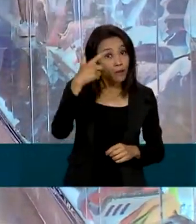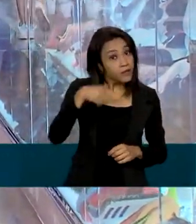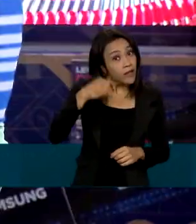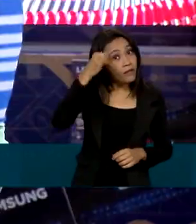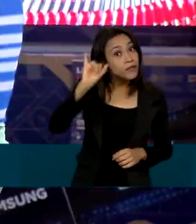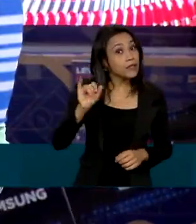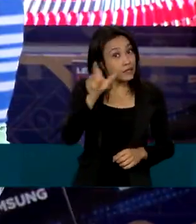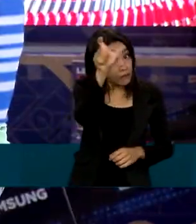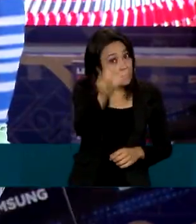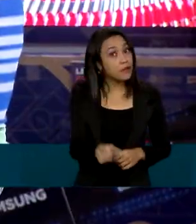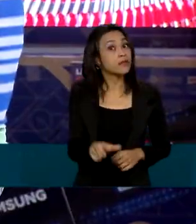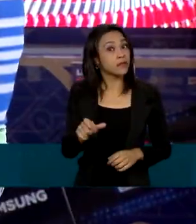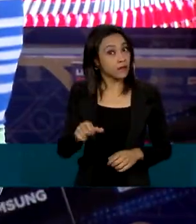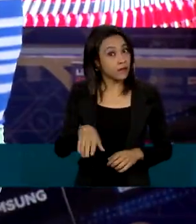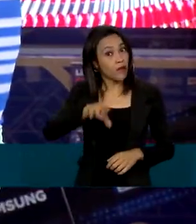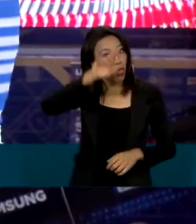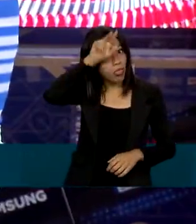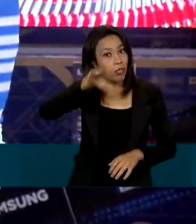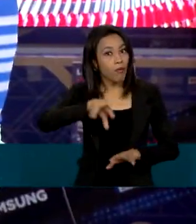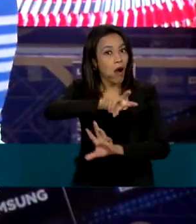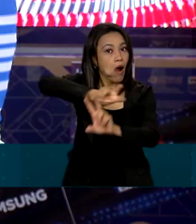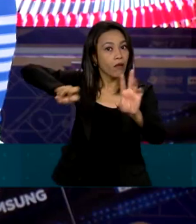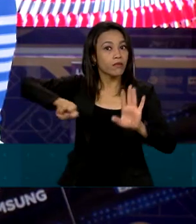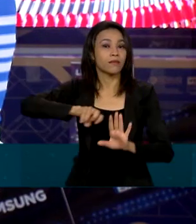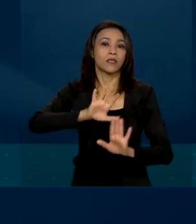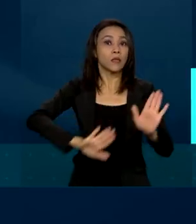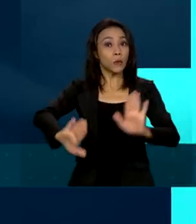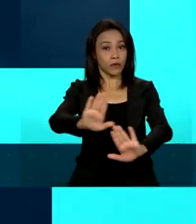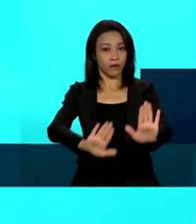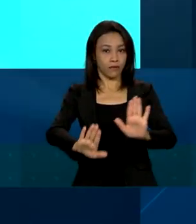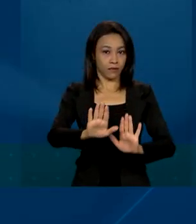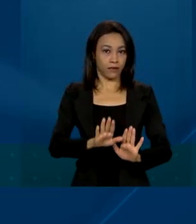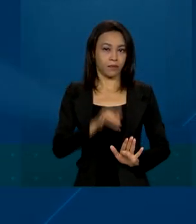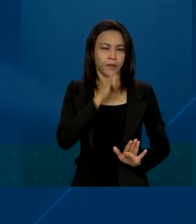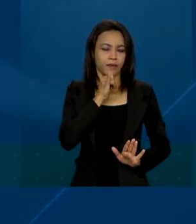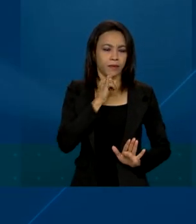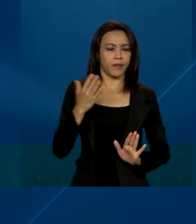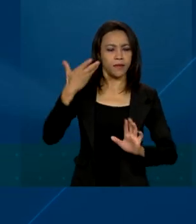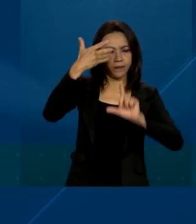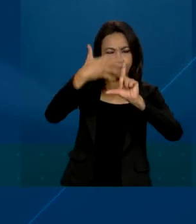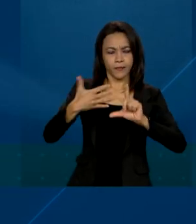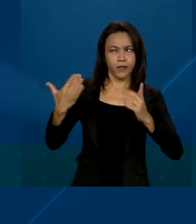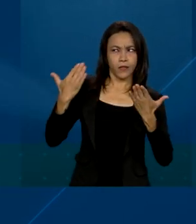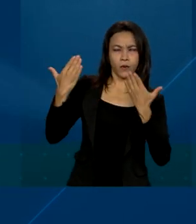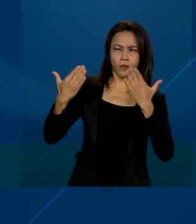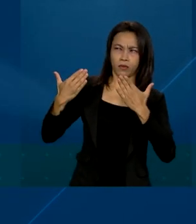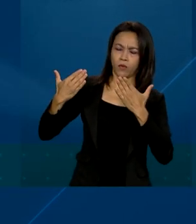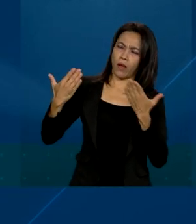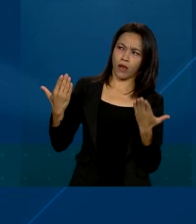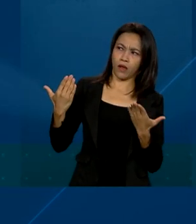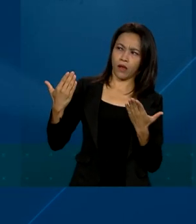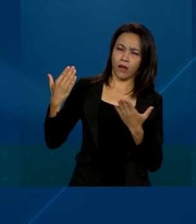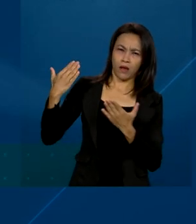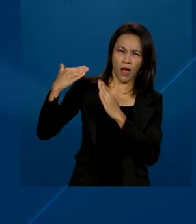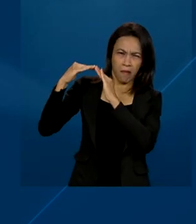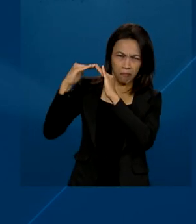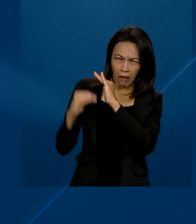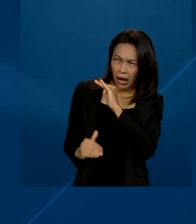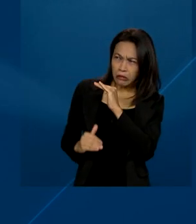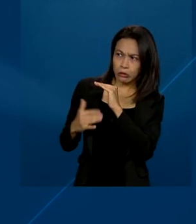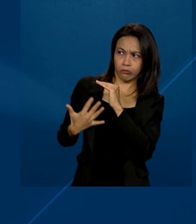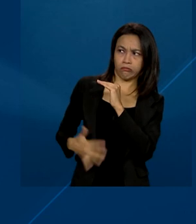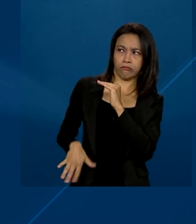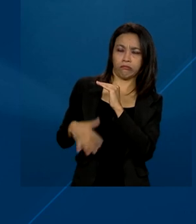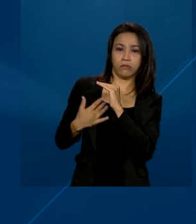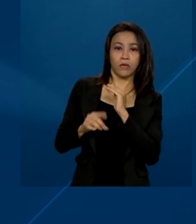lista, é preciso tomar alguns cuidados. Desconfie de preços muito abaixo da média. Não